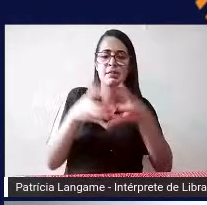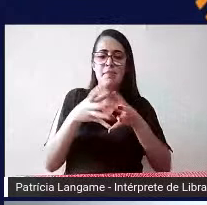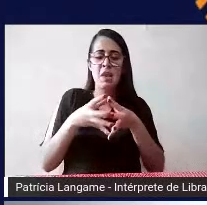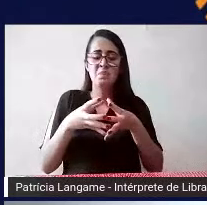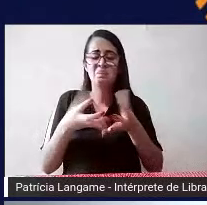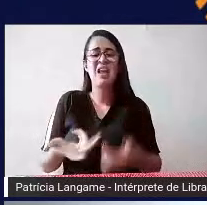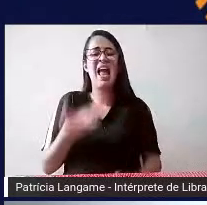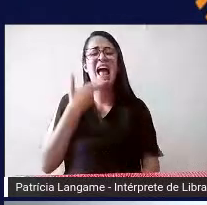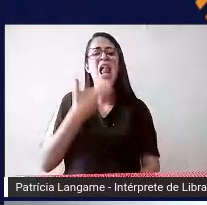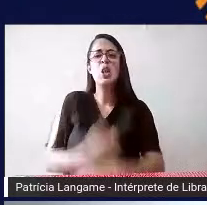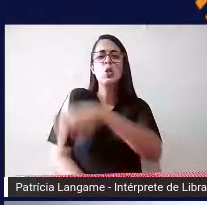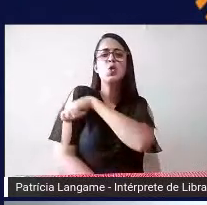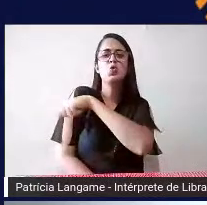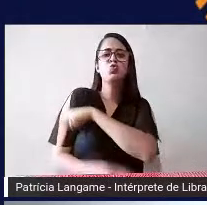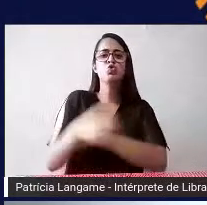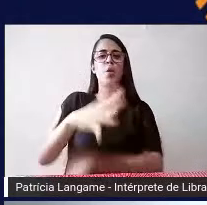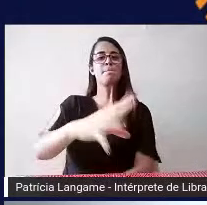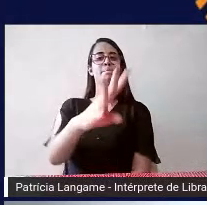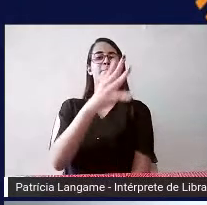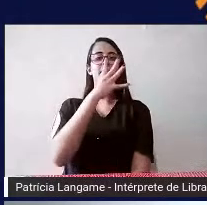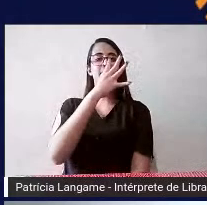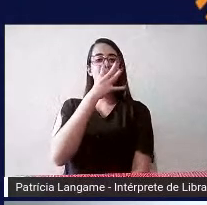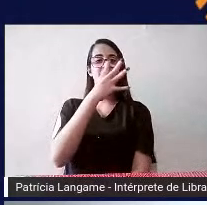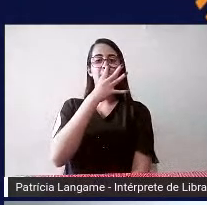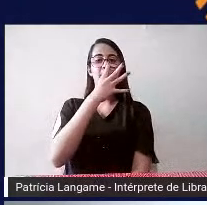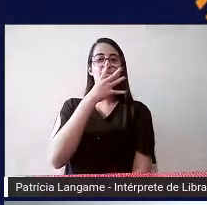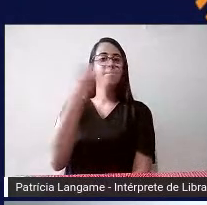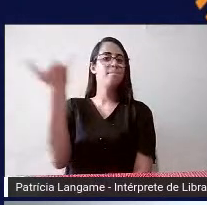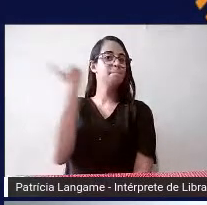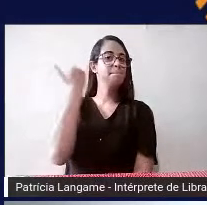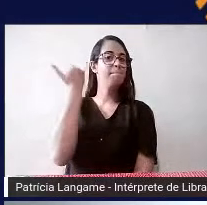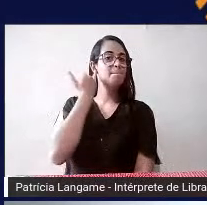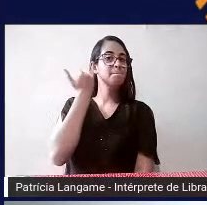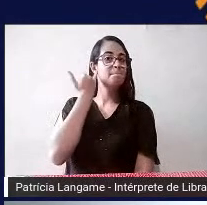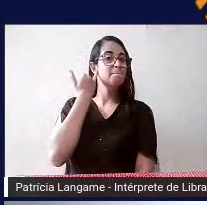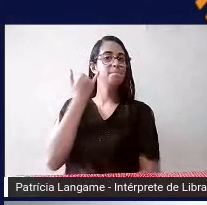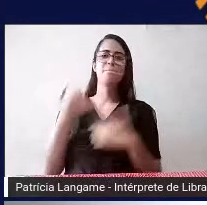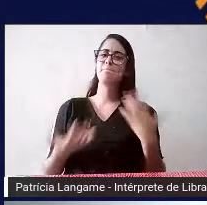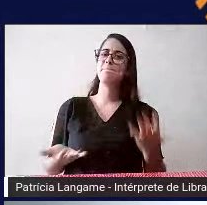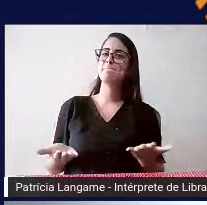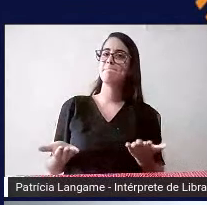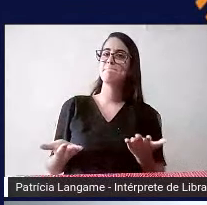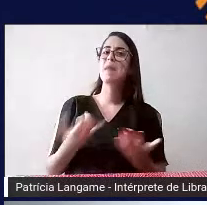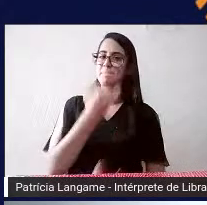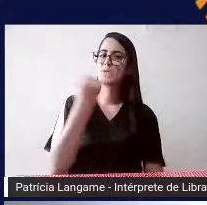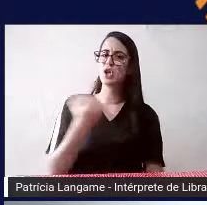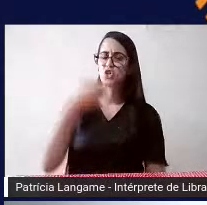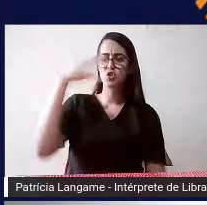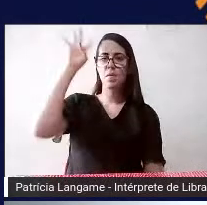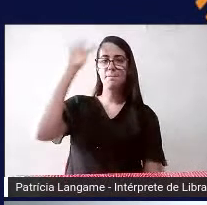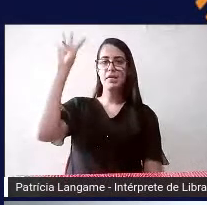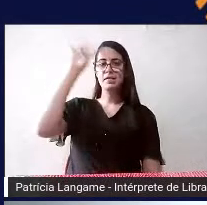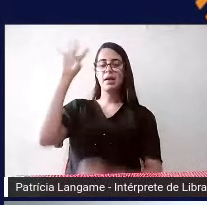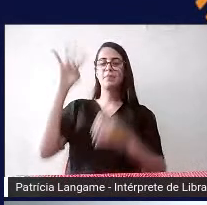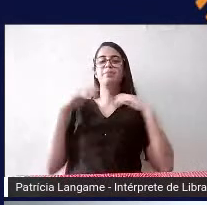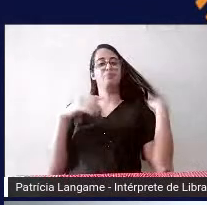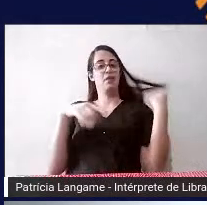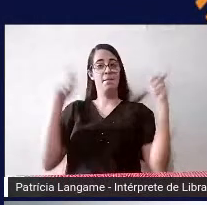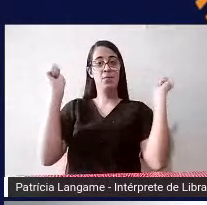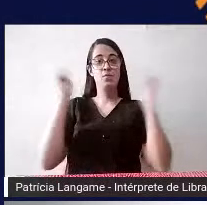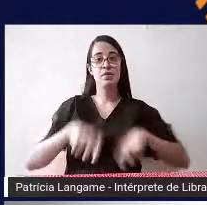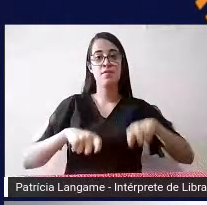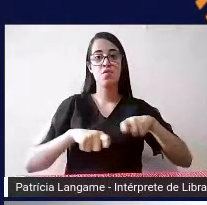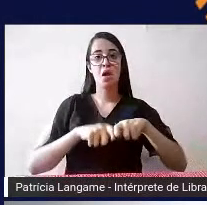ouvindo né eu acho que é é uma uma questão muito importante para a gente pensar é possível aprender